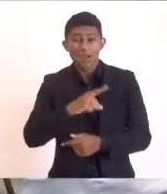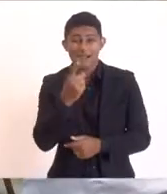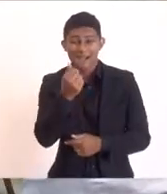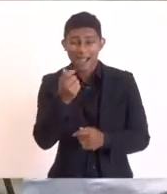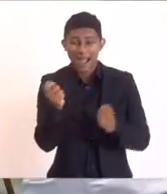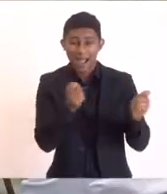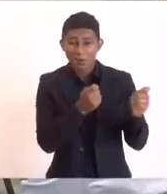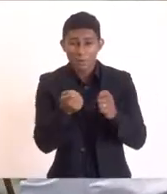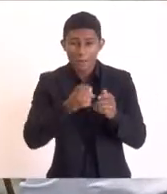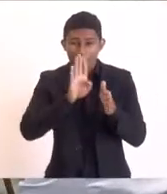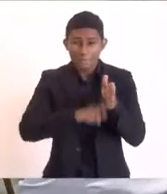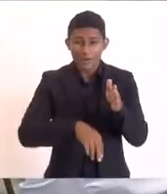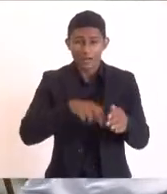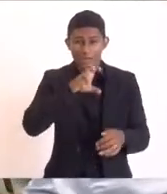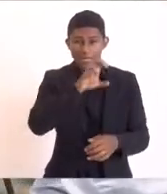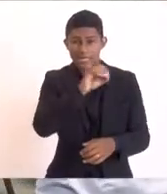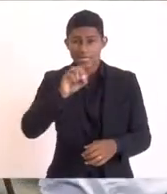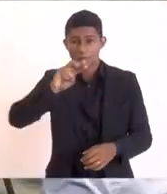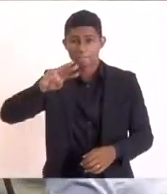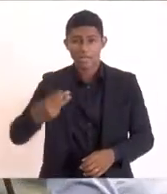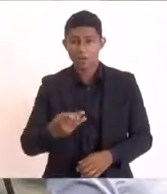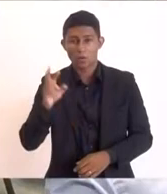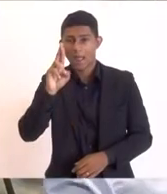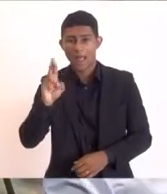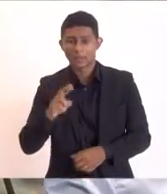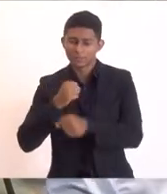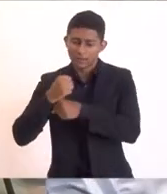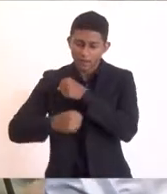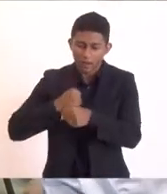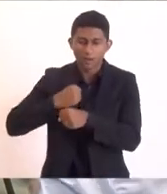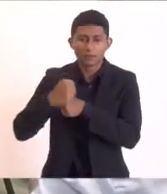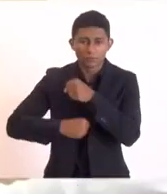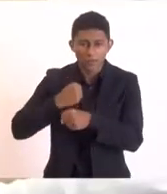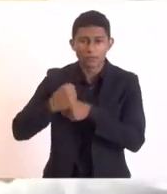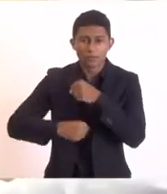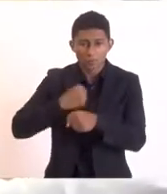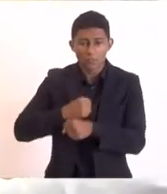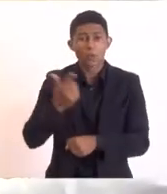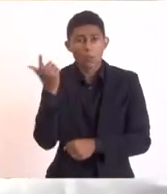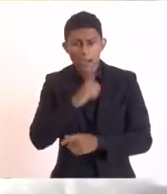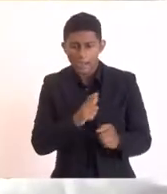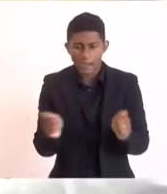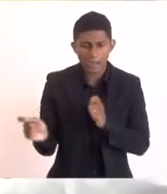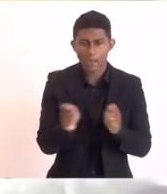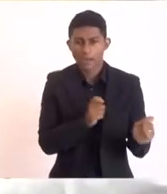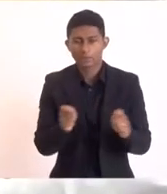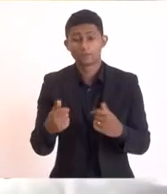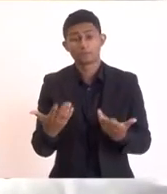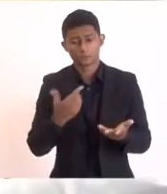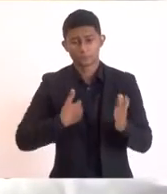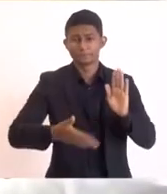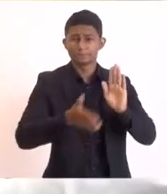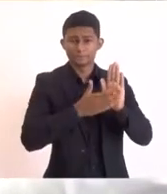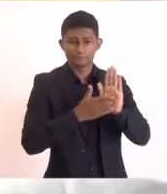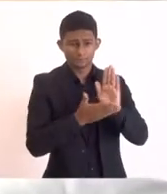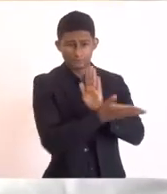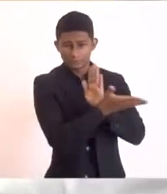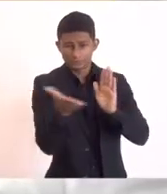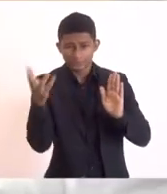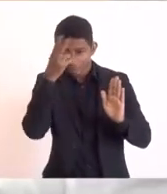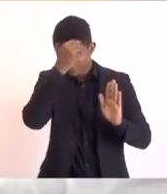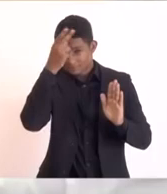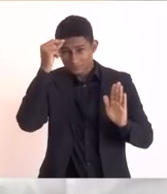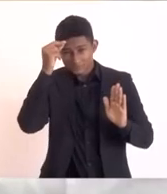ano do seu orçamento de 1,2 bilhões. Então, quero propor aqui aos prefeitos que a gente possa fazer um